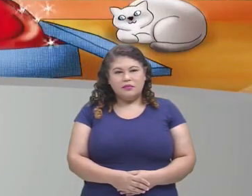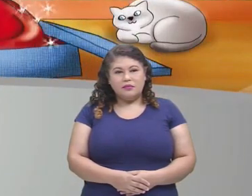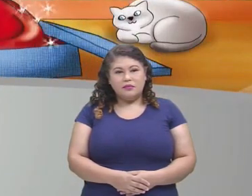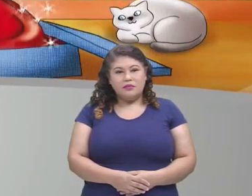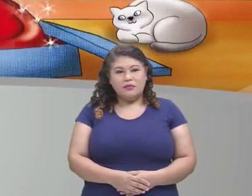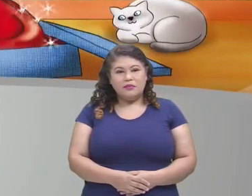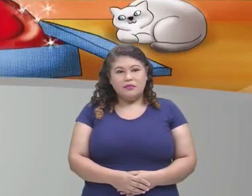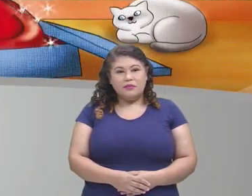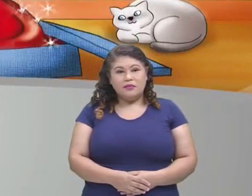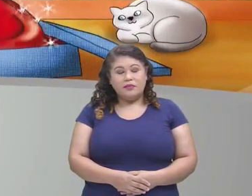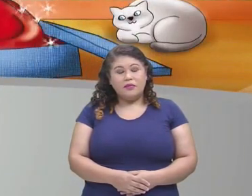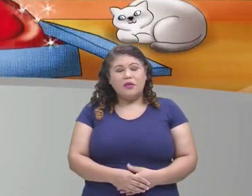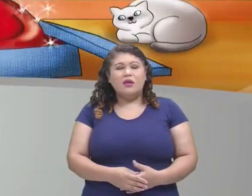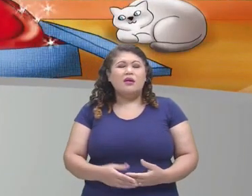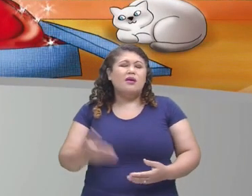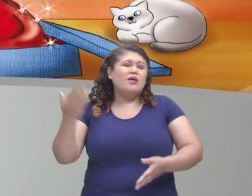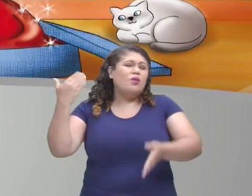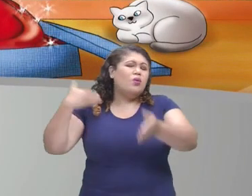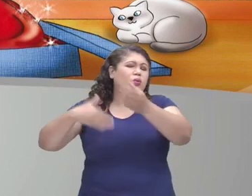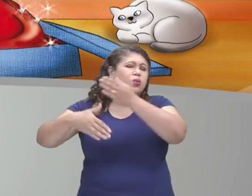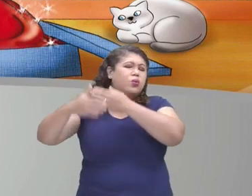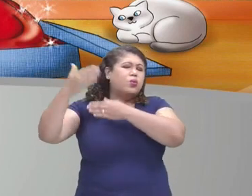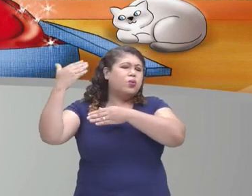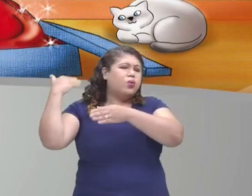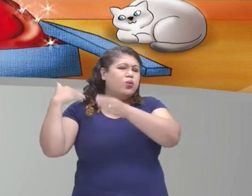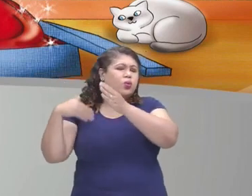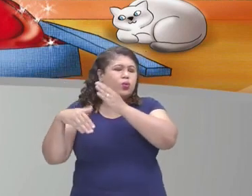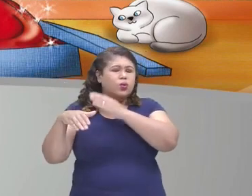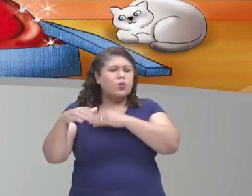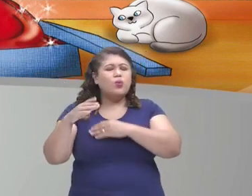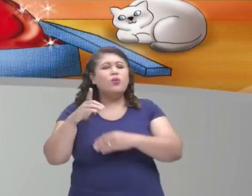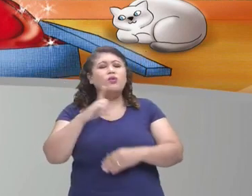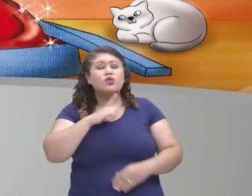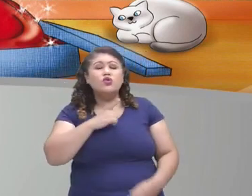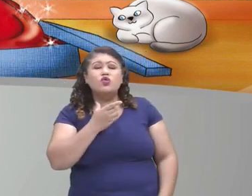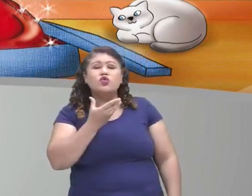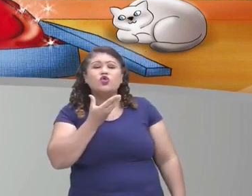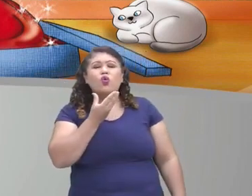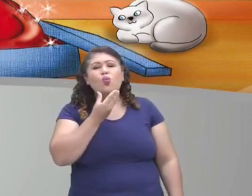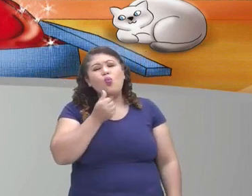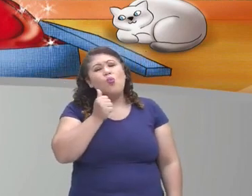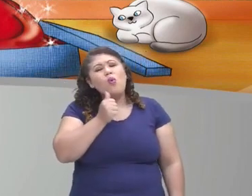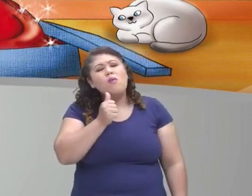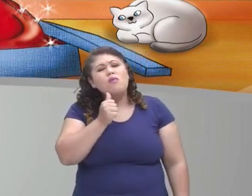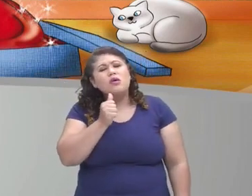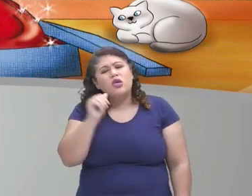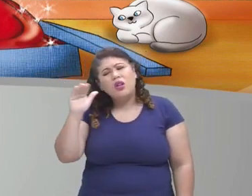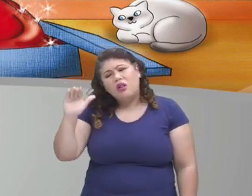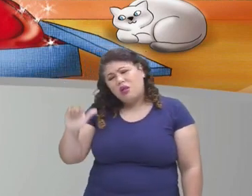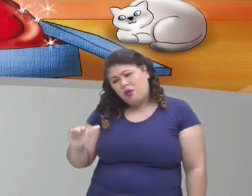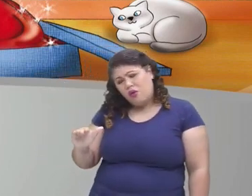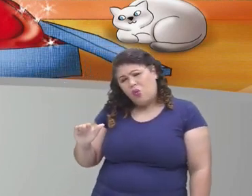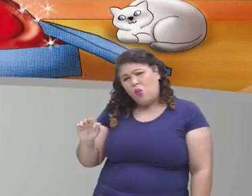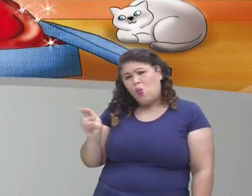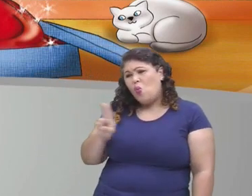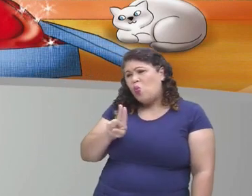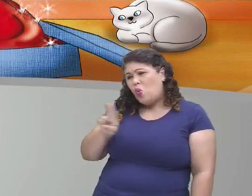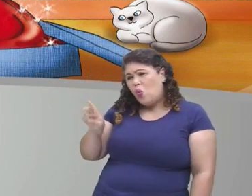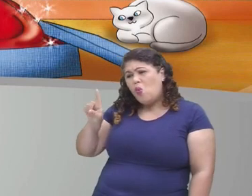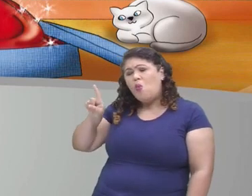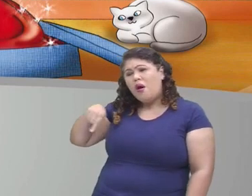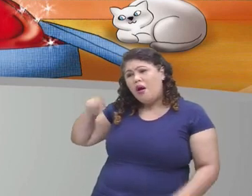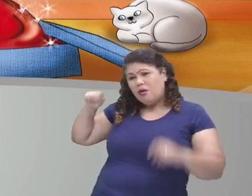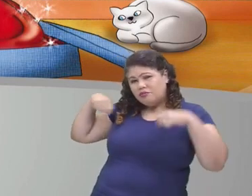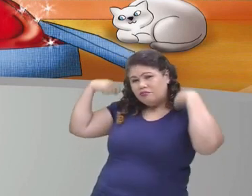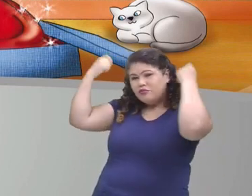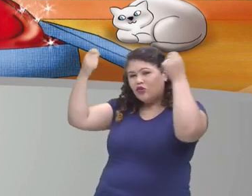Era uma vez uma doce menininha. Todas a chamavam de Chapeuzinho Vermelho,